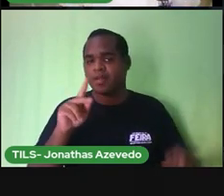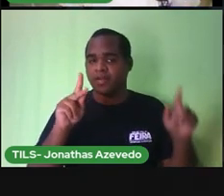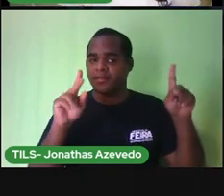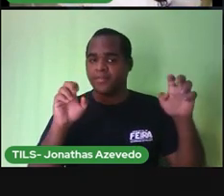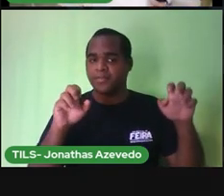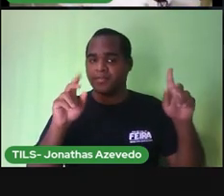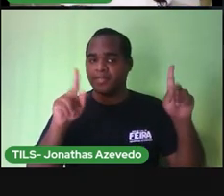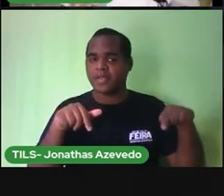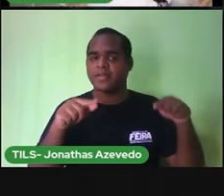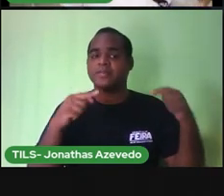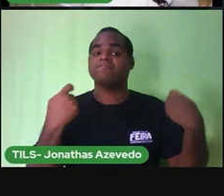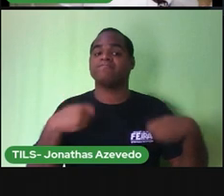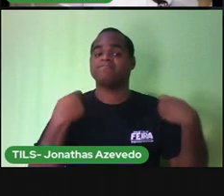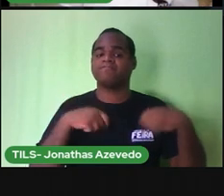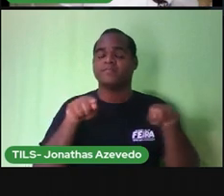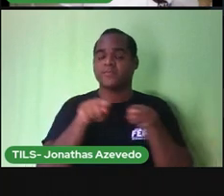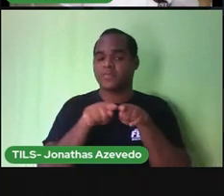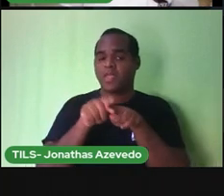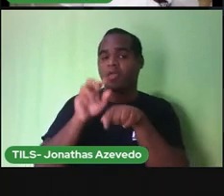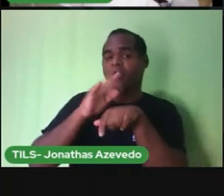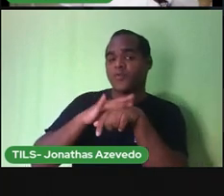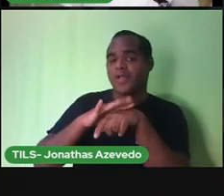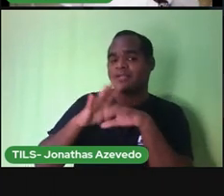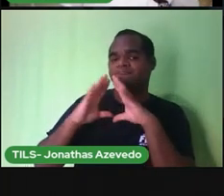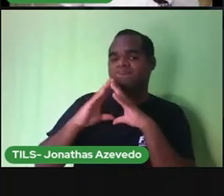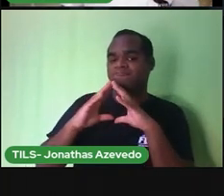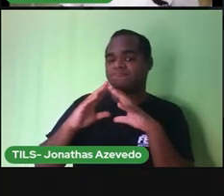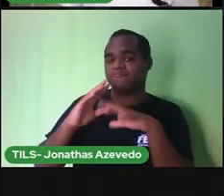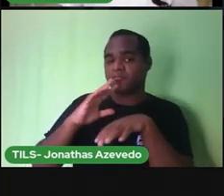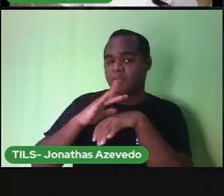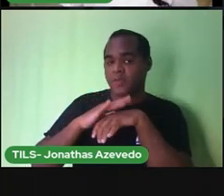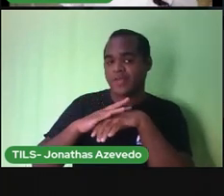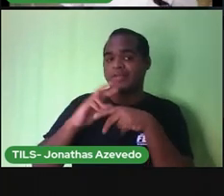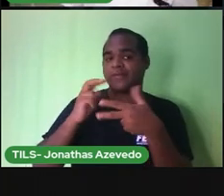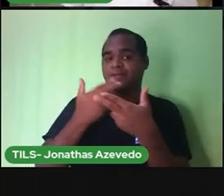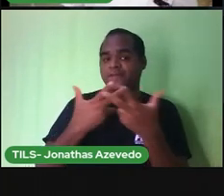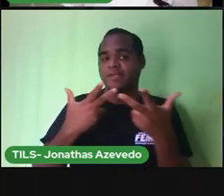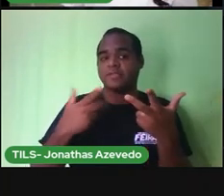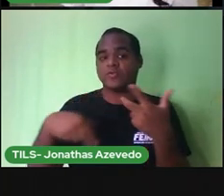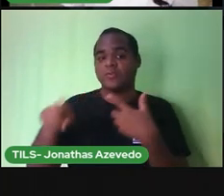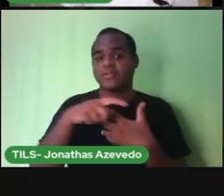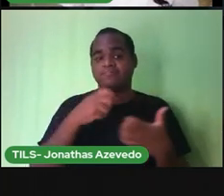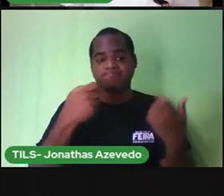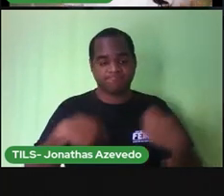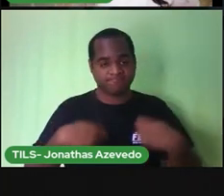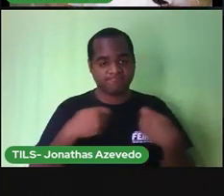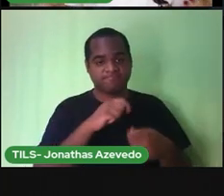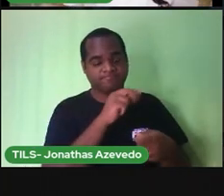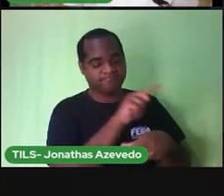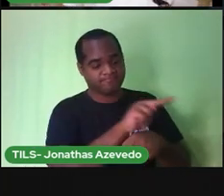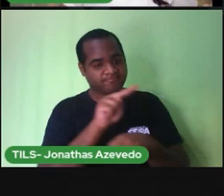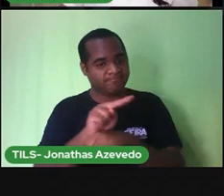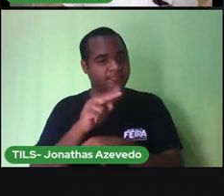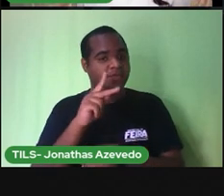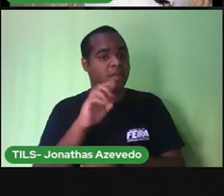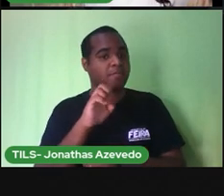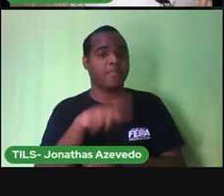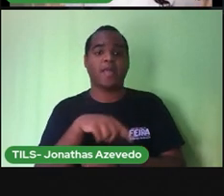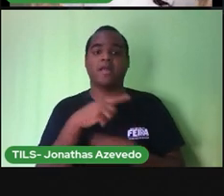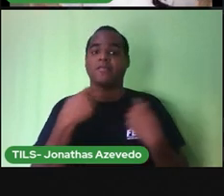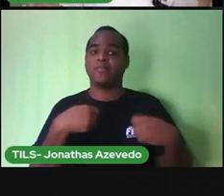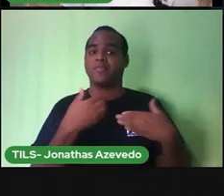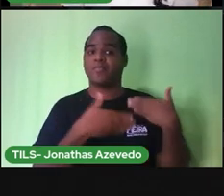porque existem doenças, que se a gente não cuidar dos pés, elas aceleram.